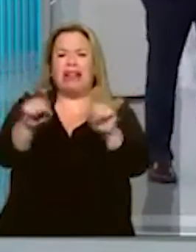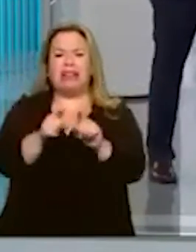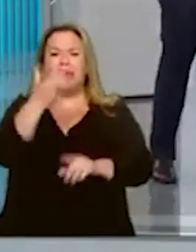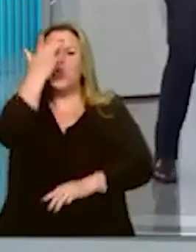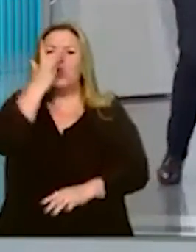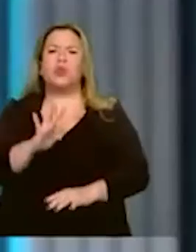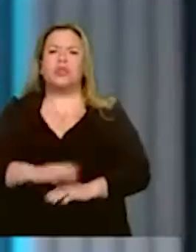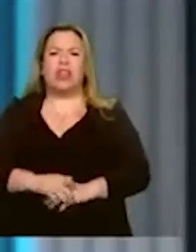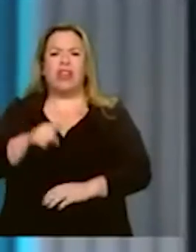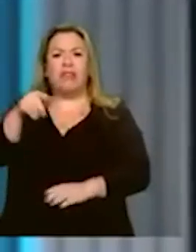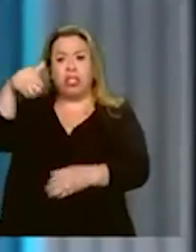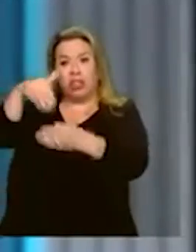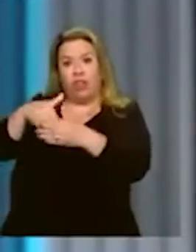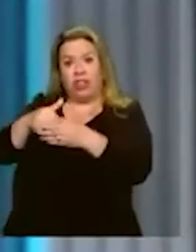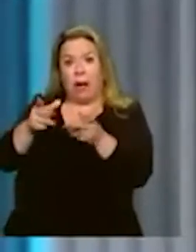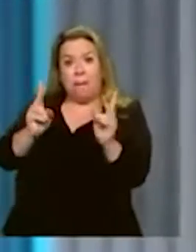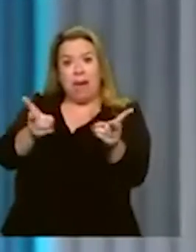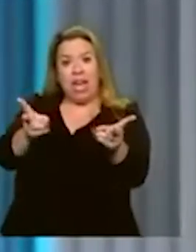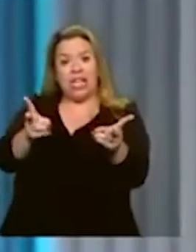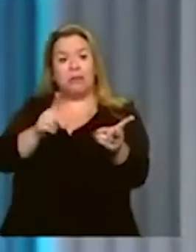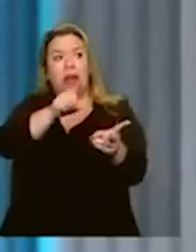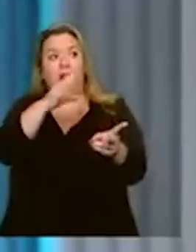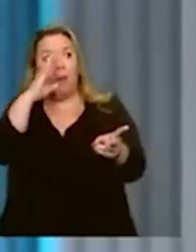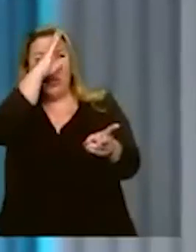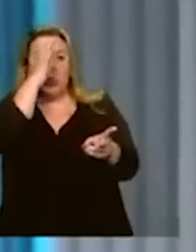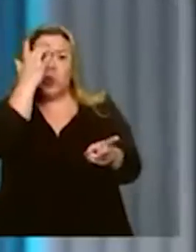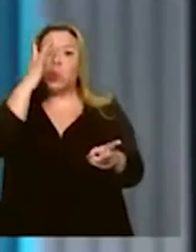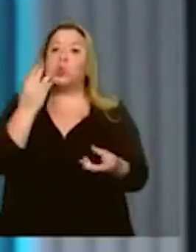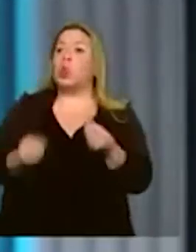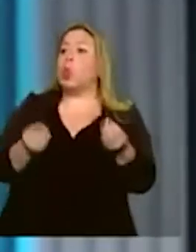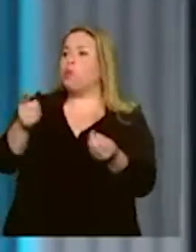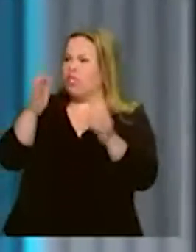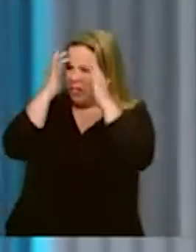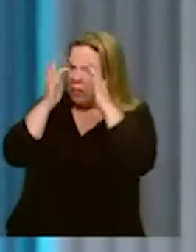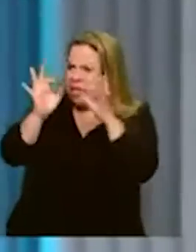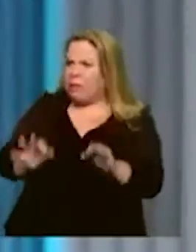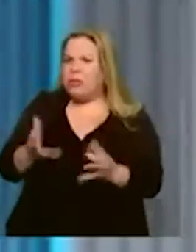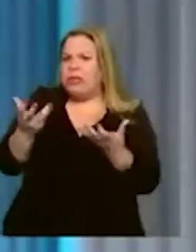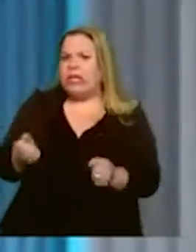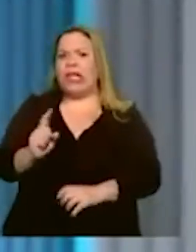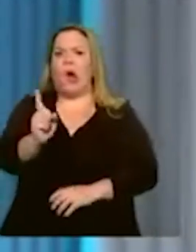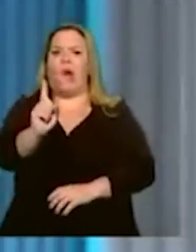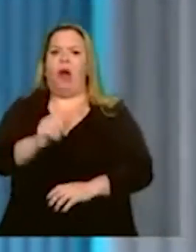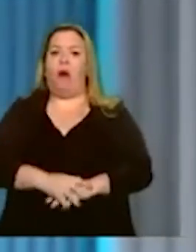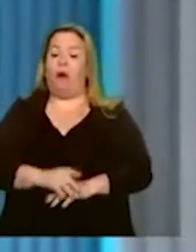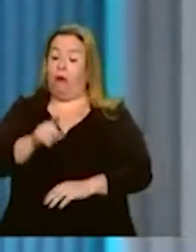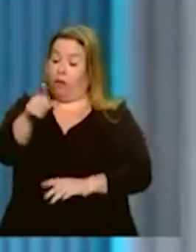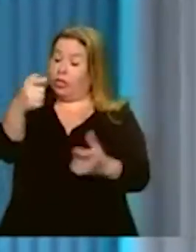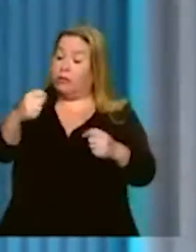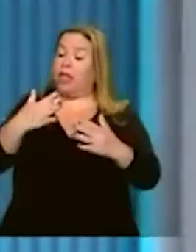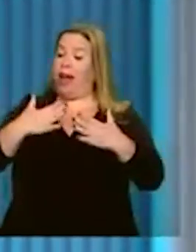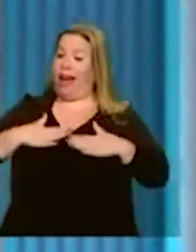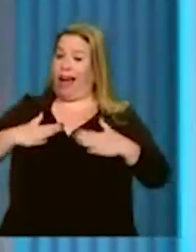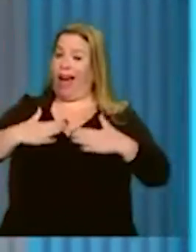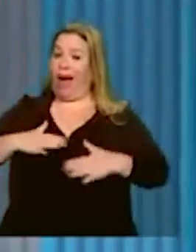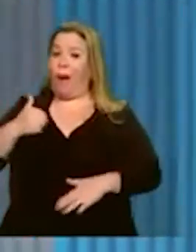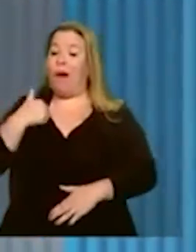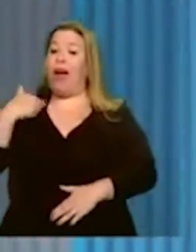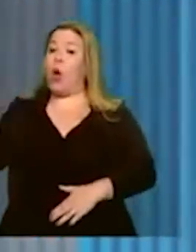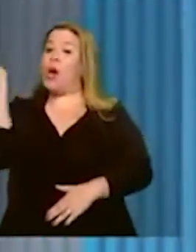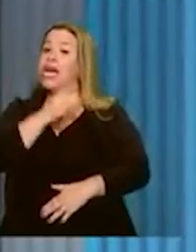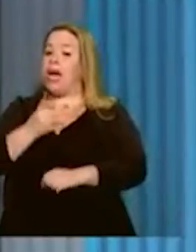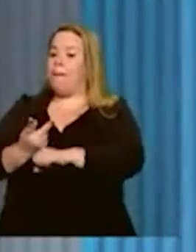vai ser votado na mesma urna eletrônica que o Bolsonaro. Então, eu acho que você deveria ter um pouco mais de calma. Eu ganhei um prêmio